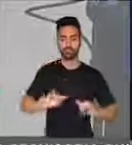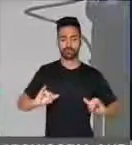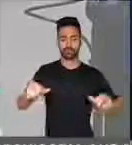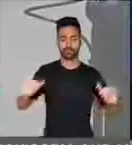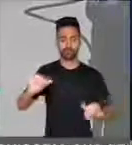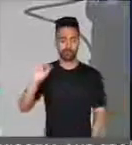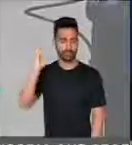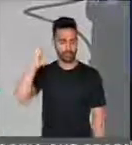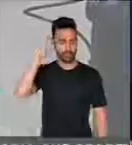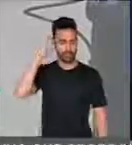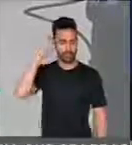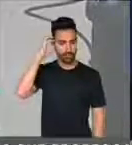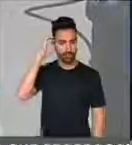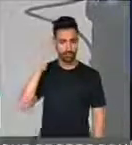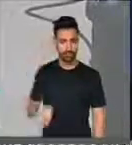voz do Brasil.